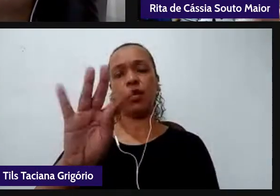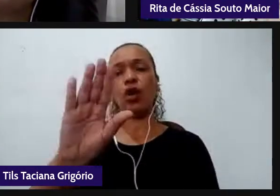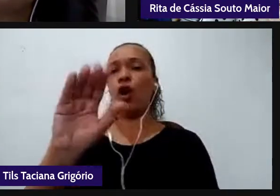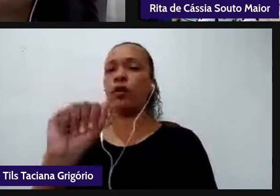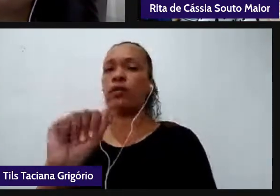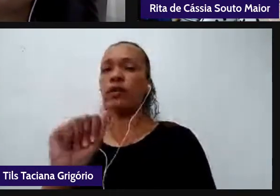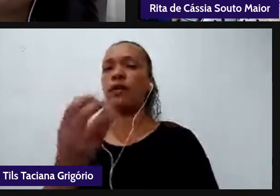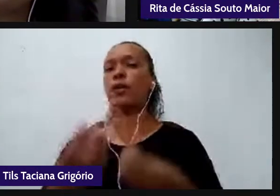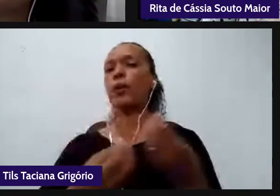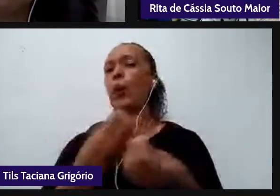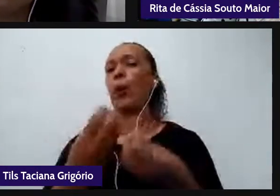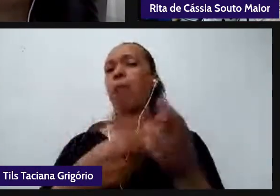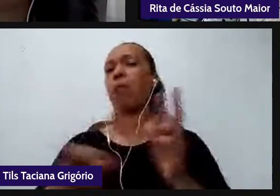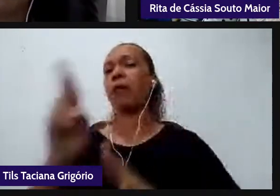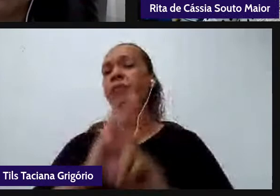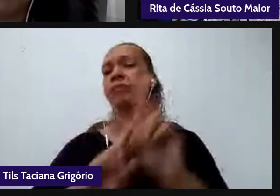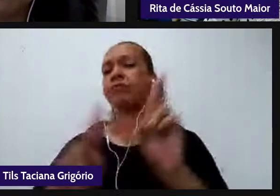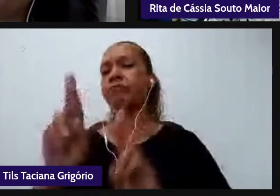e a BNCC